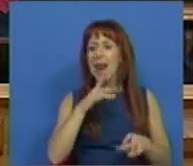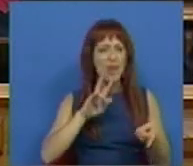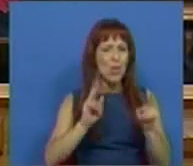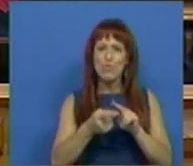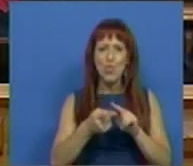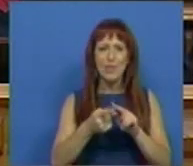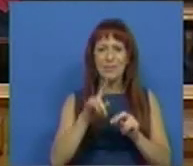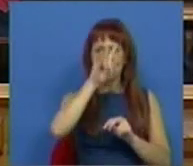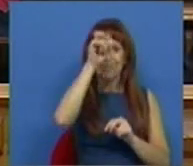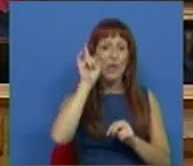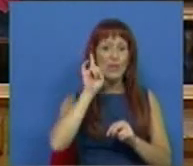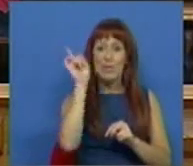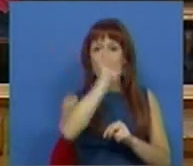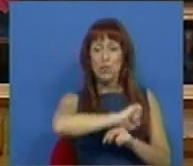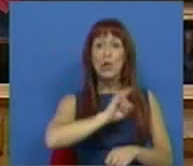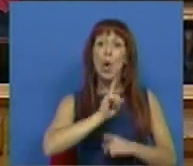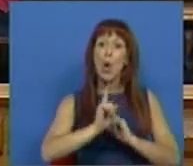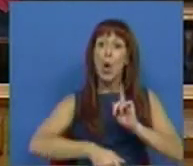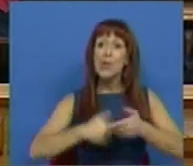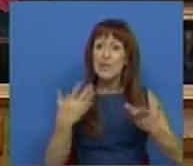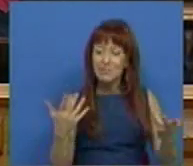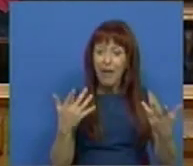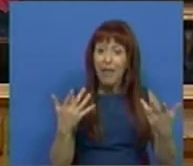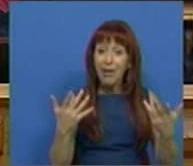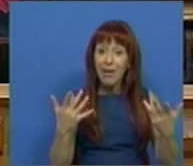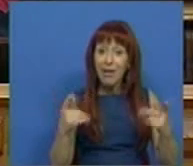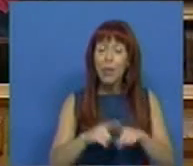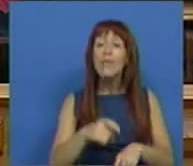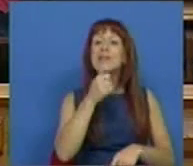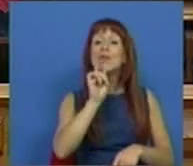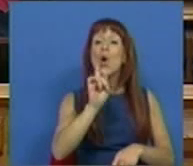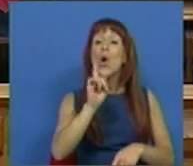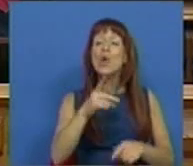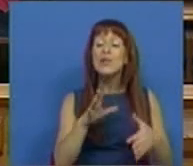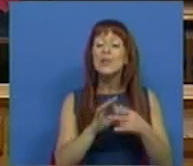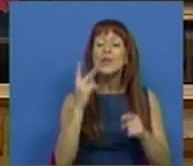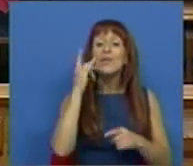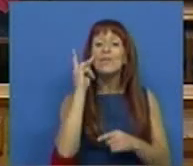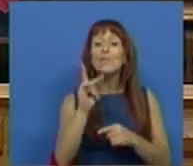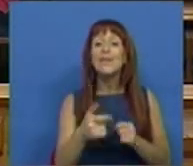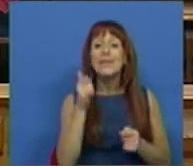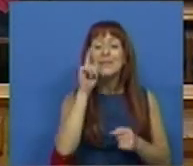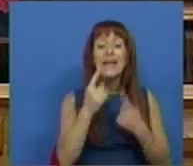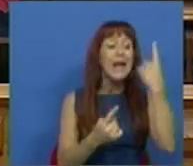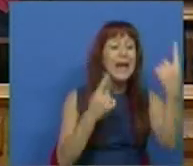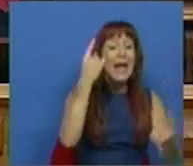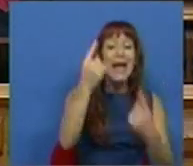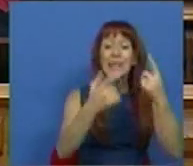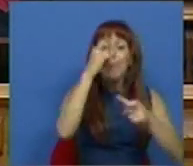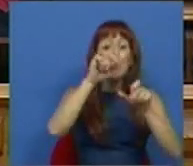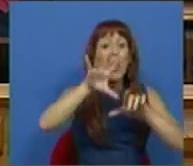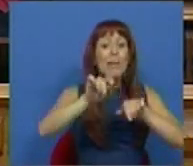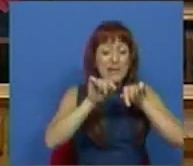muda a questão fundamental, que é o que é que está a ser decidido sobre a vida de cada pessoa